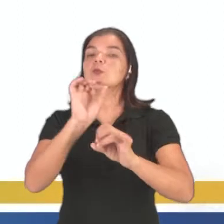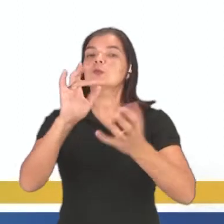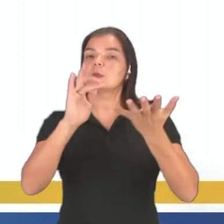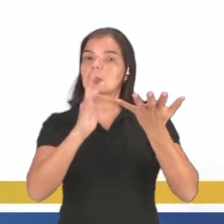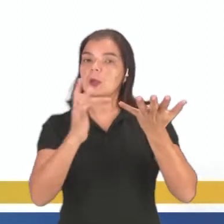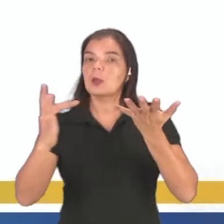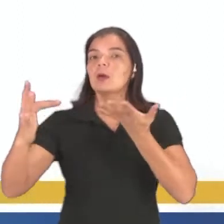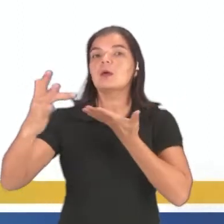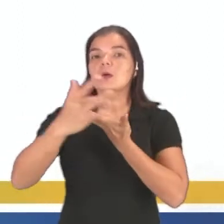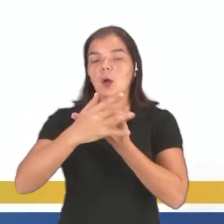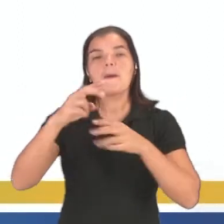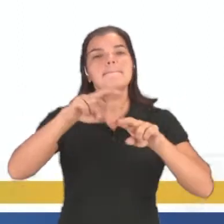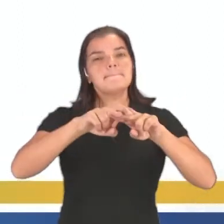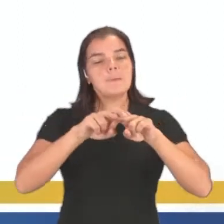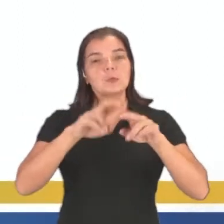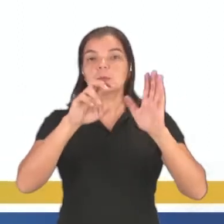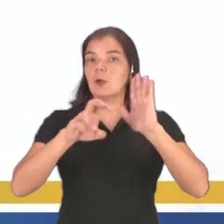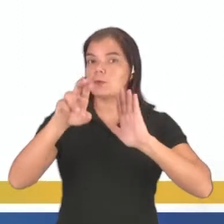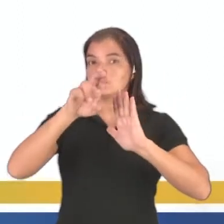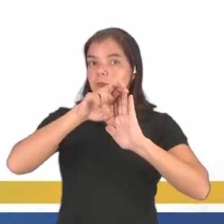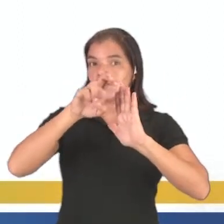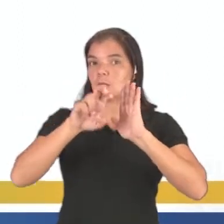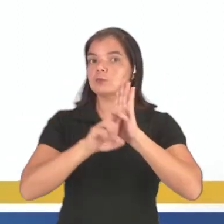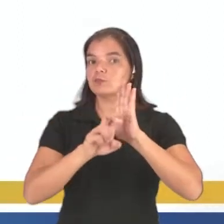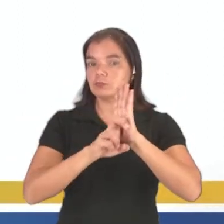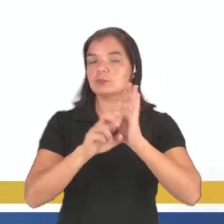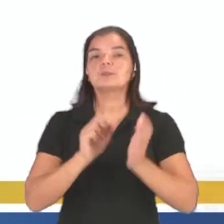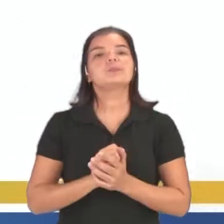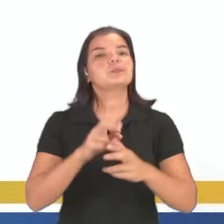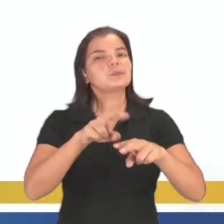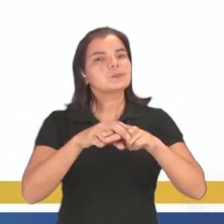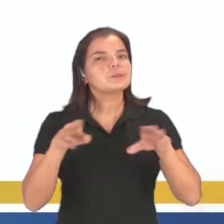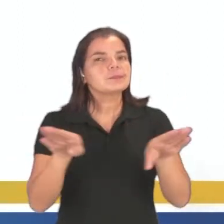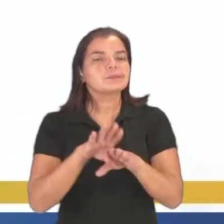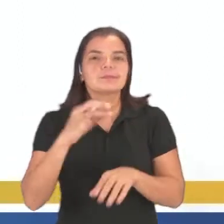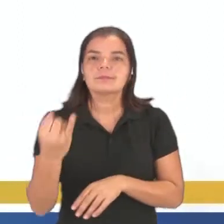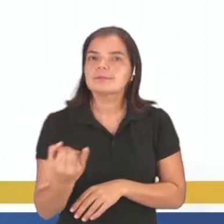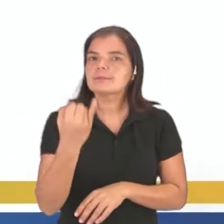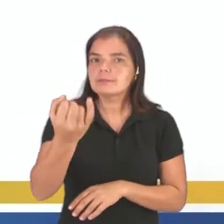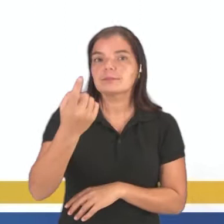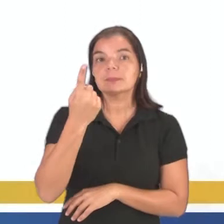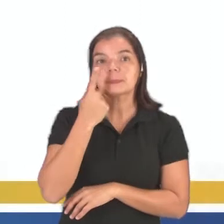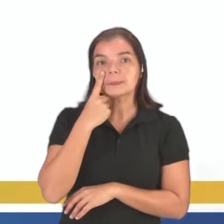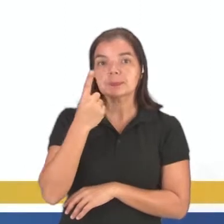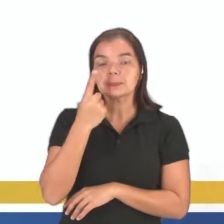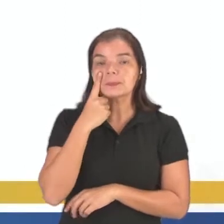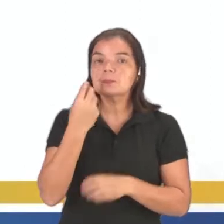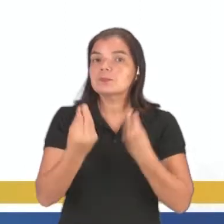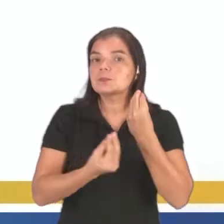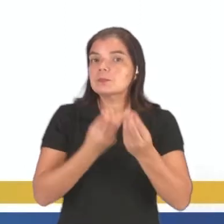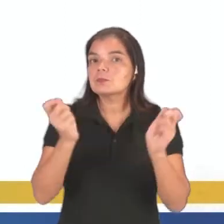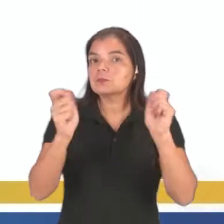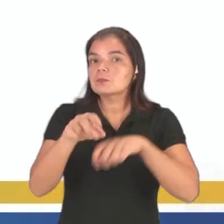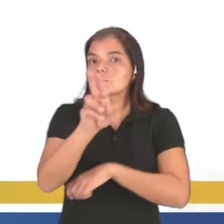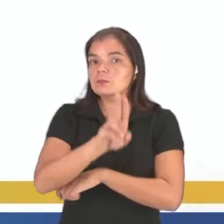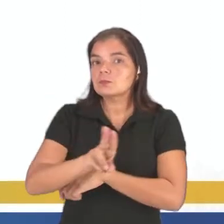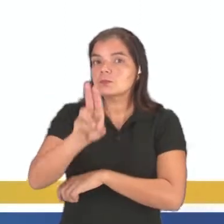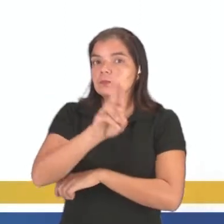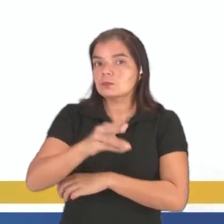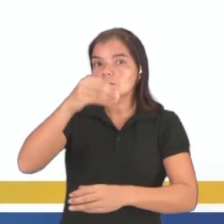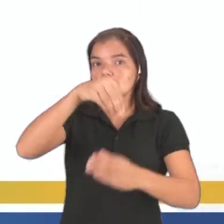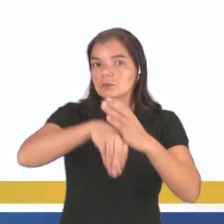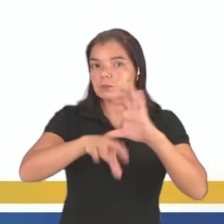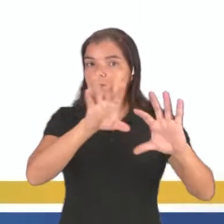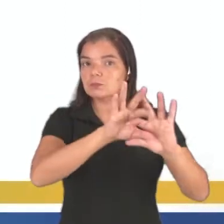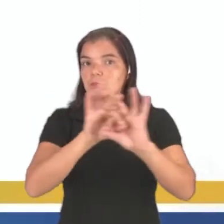coisinhas a mais, por isso ela vai ficar em quinto lugar, certo? Por isso também que é importante nós observarmos como nós podemos utilizar ela